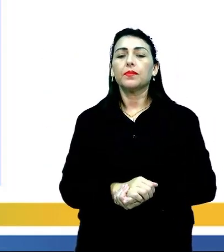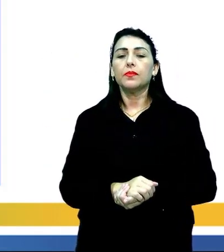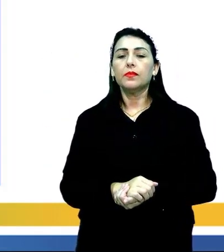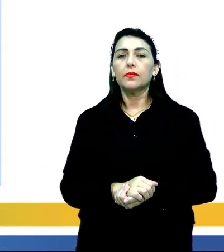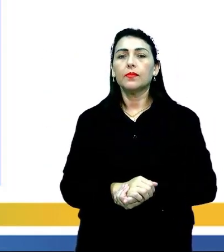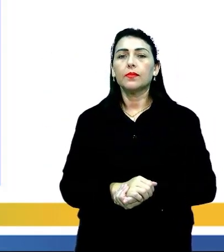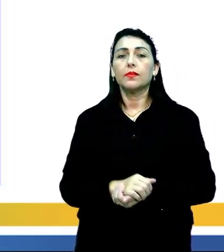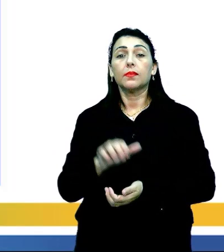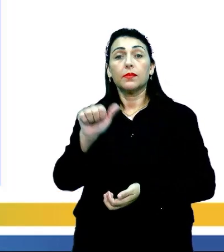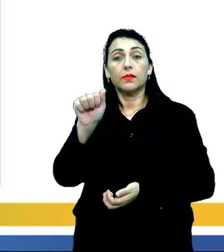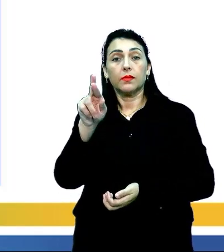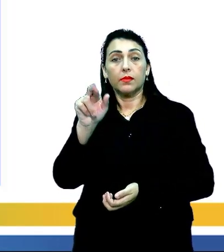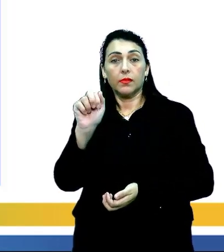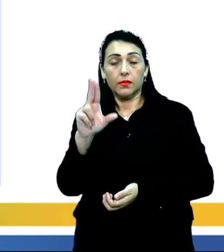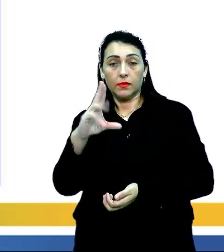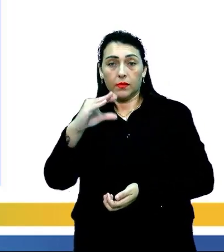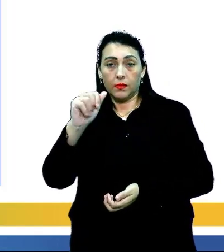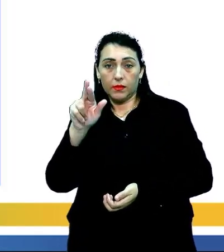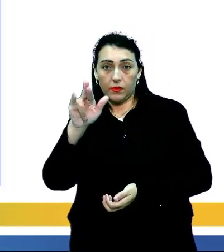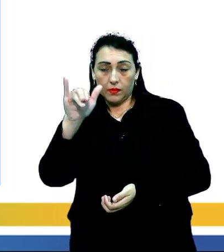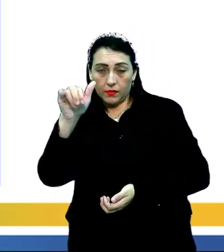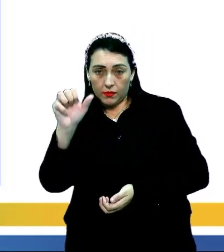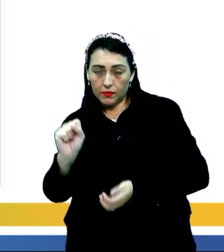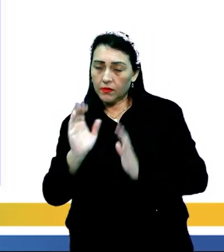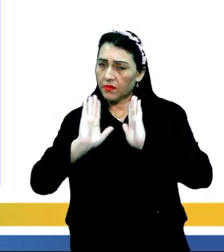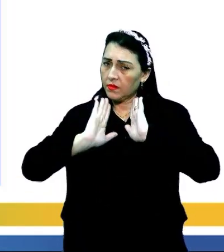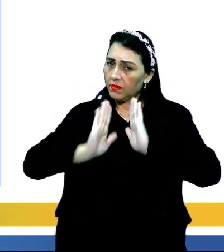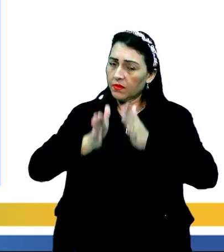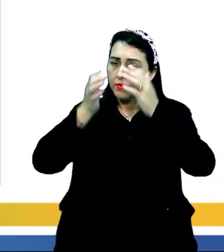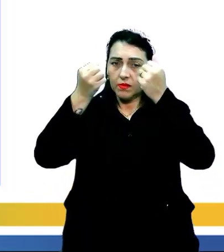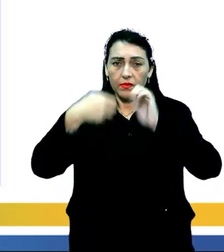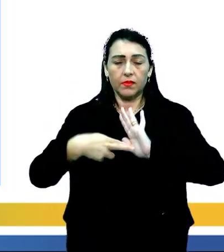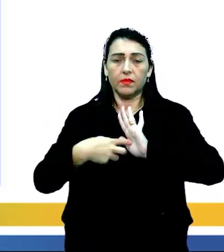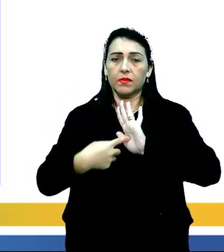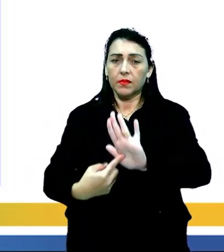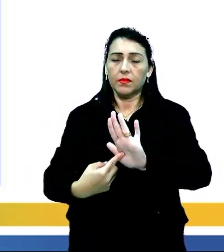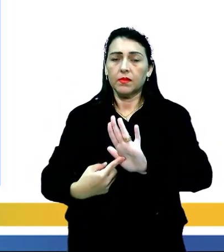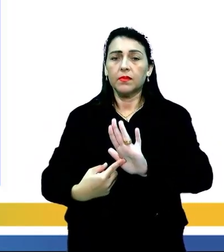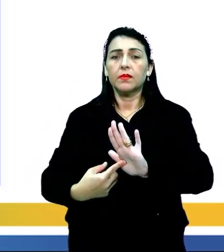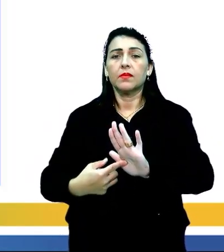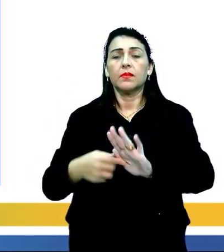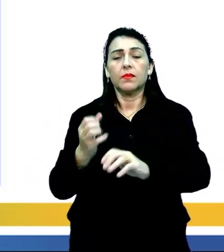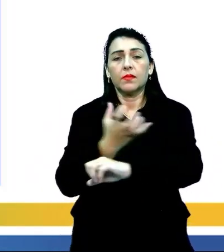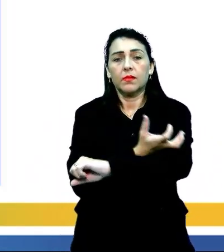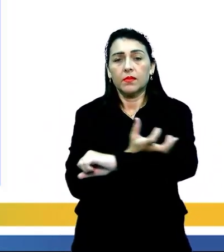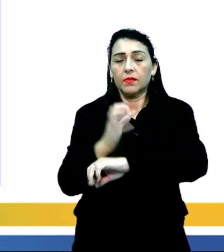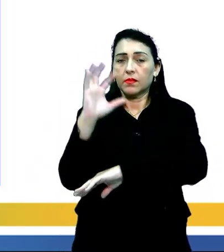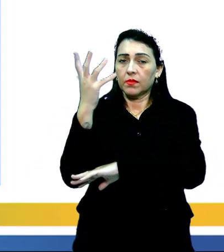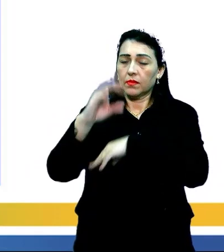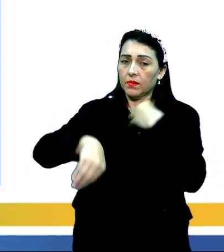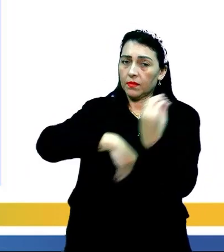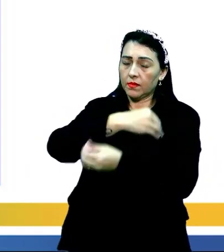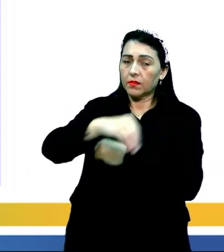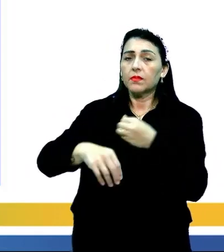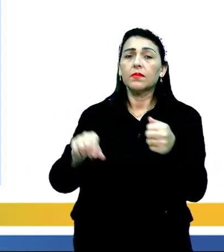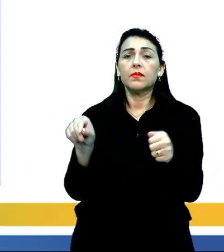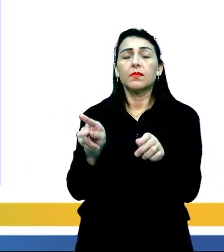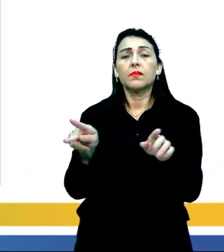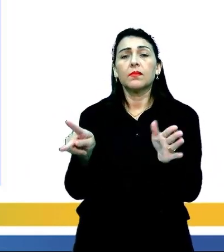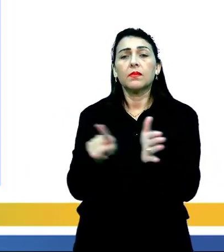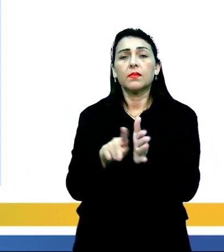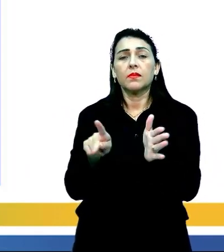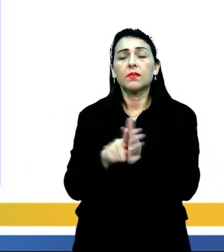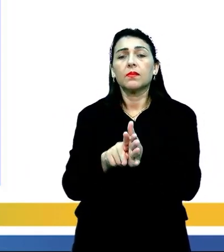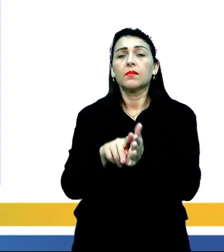domínio das araucárias, como eu já disse, já mostrei, é uma vegetação homogênea formada pela mata